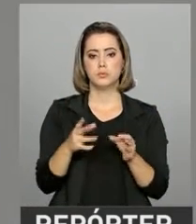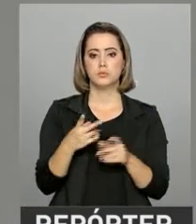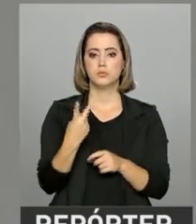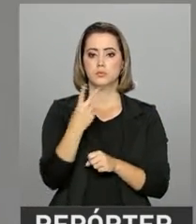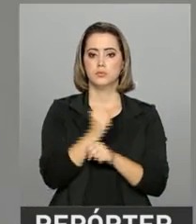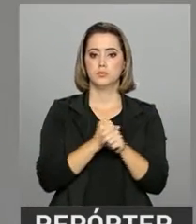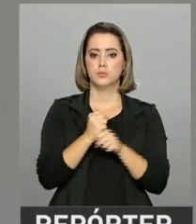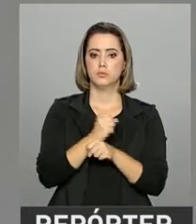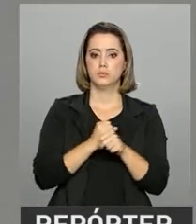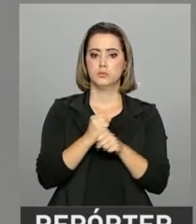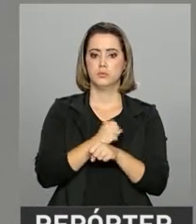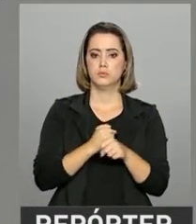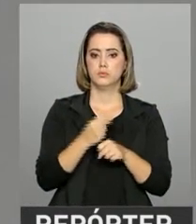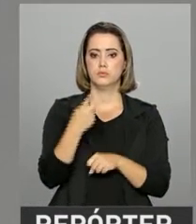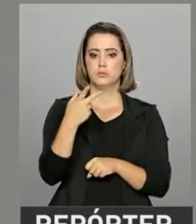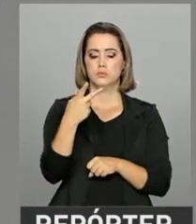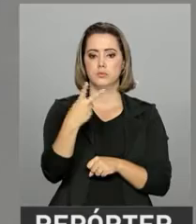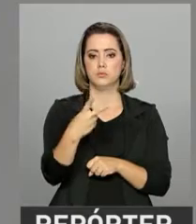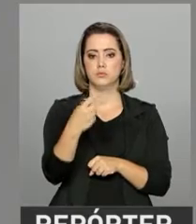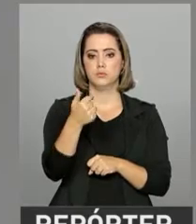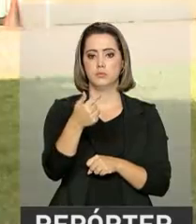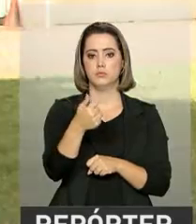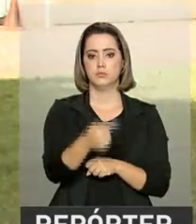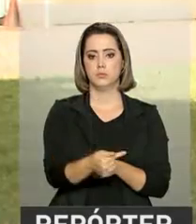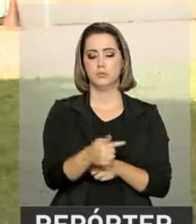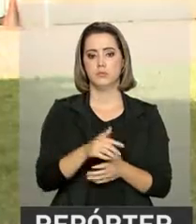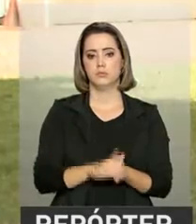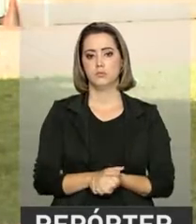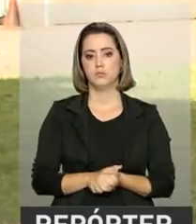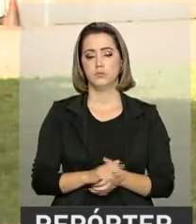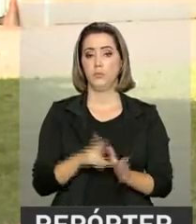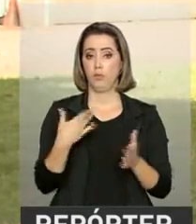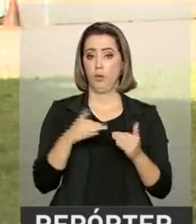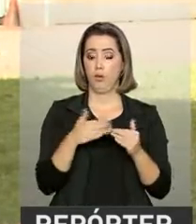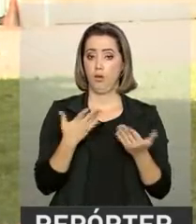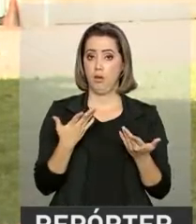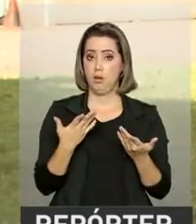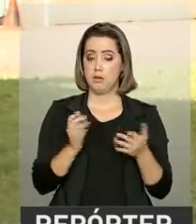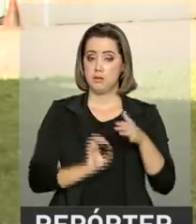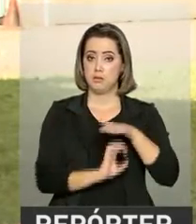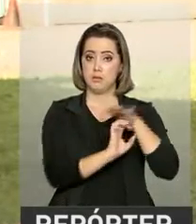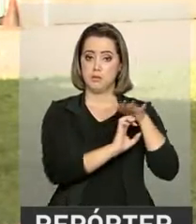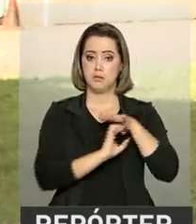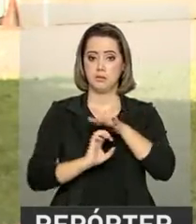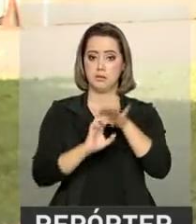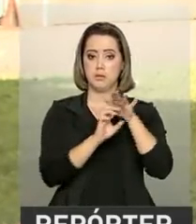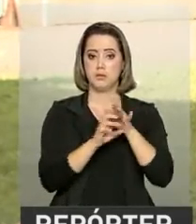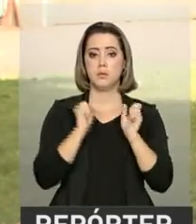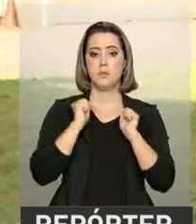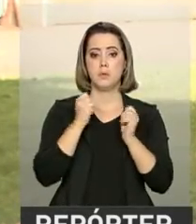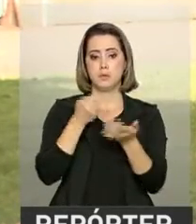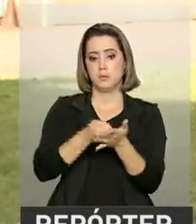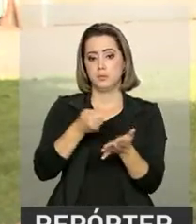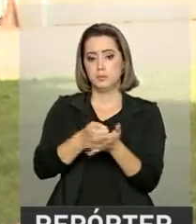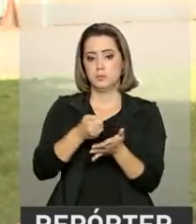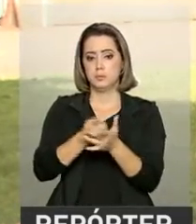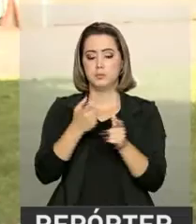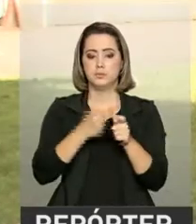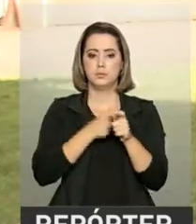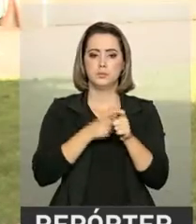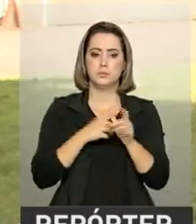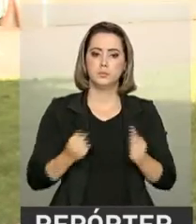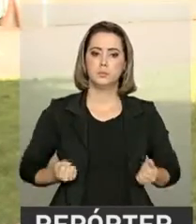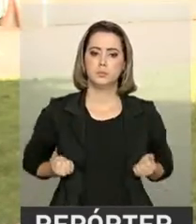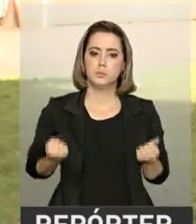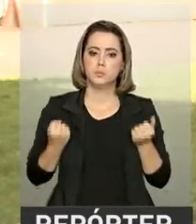durante o ano de 2017. A desalavancagem das empresas, que é a capacidade de pagar dívidas, foi maior no